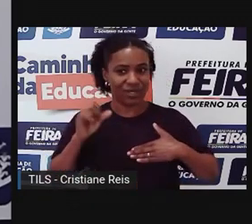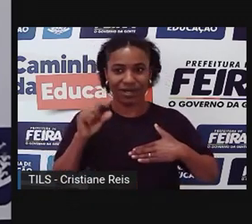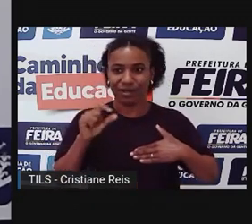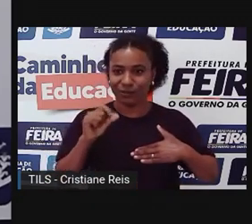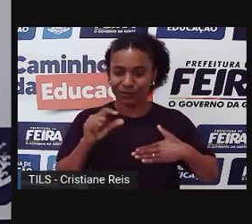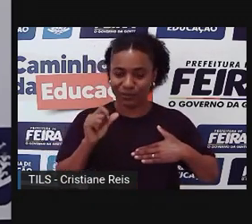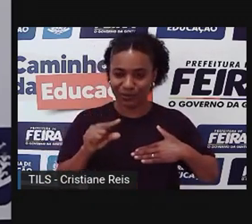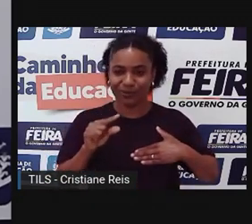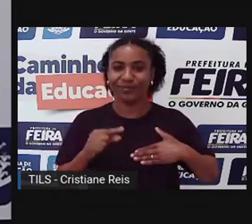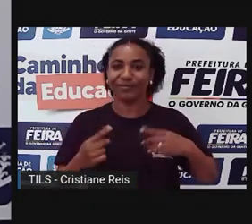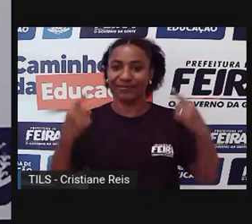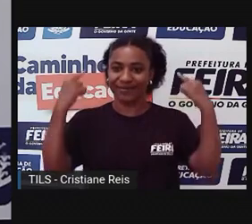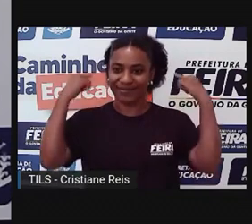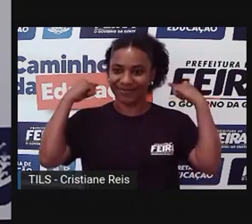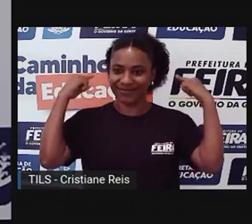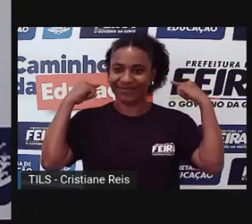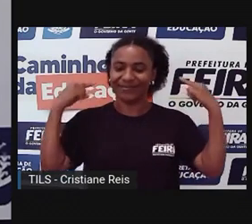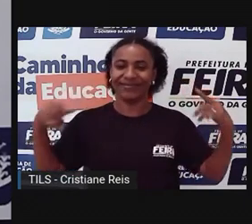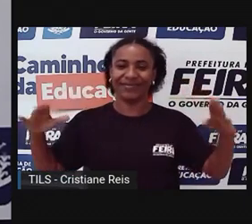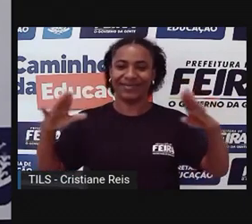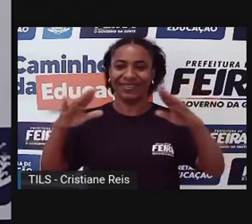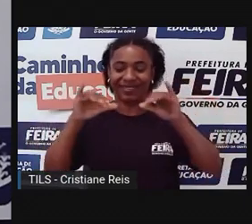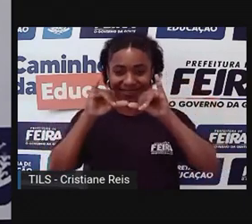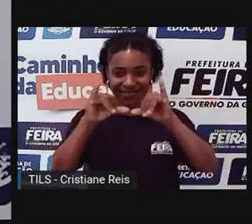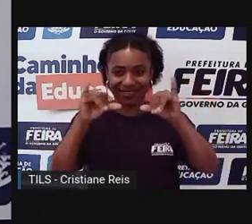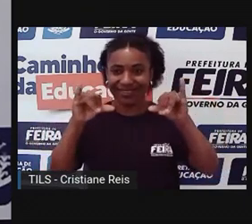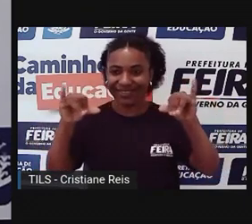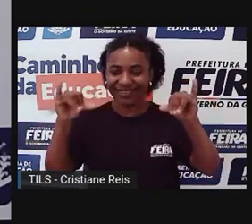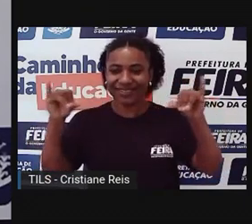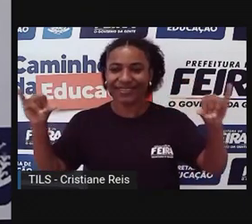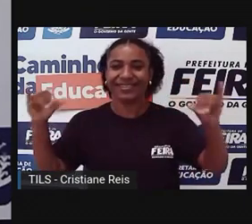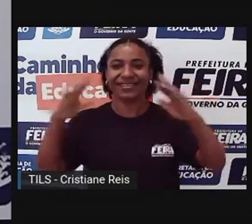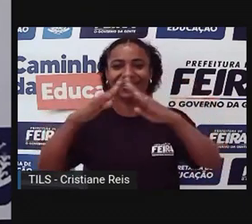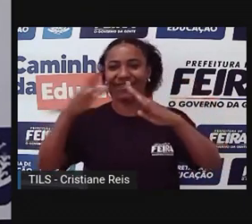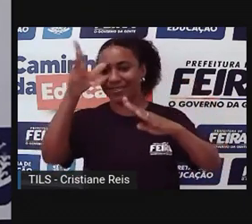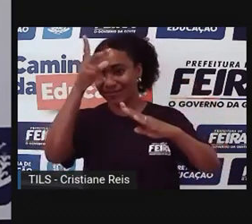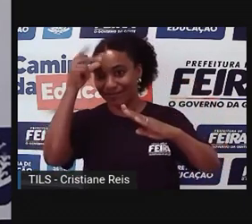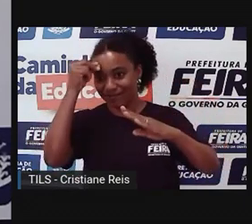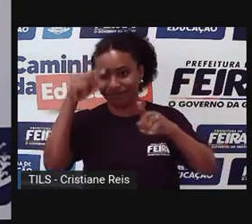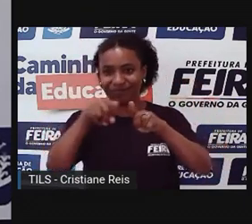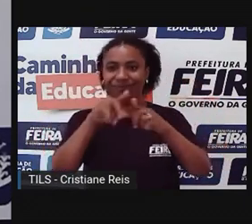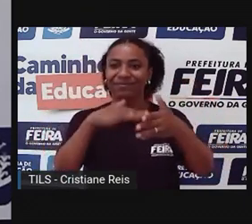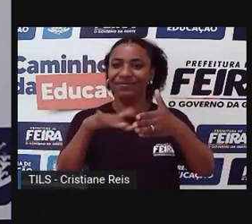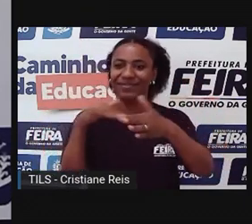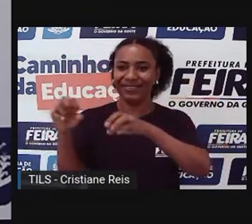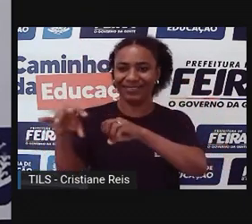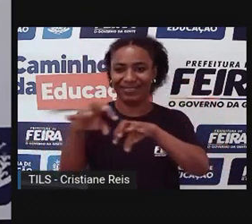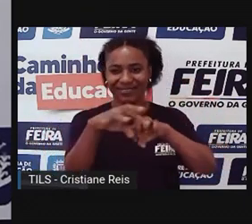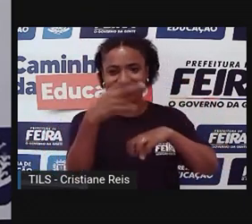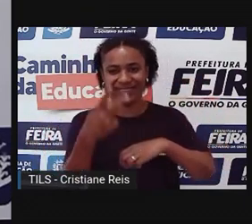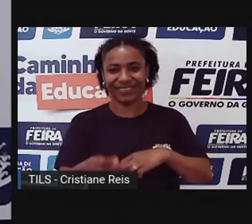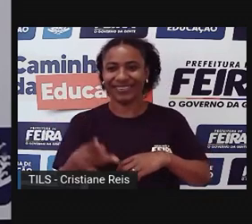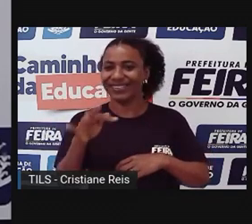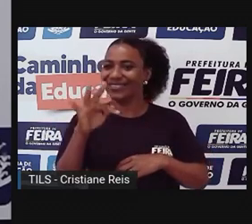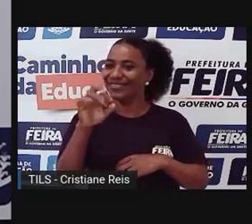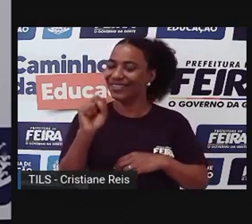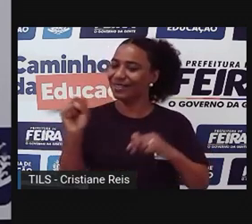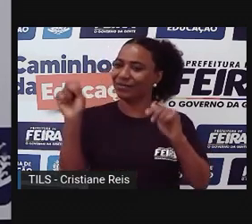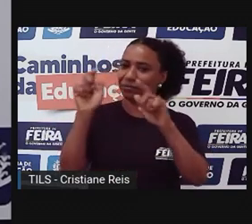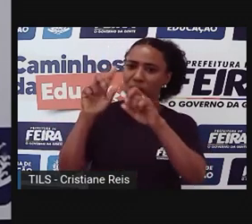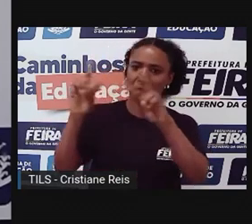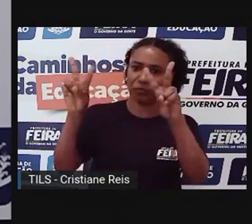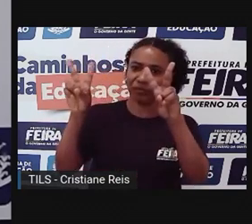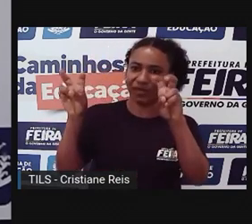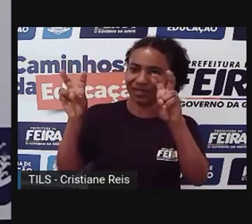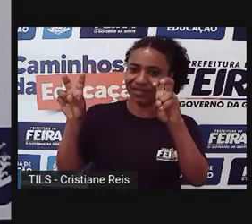atrás de mim tem a logomarca da Prefeitura de Feira de Santana e da Secretaria de Educação do município e uma frase escrita